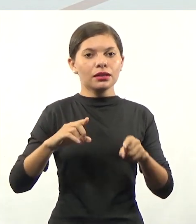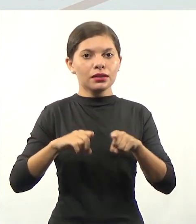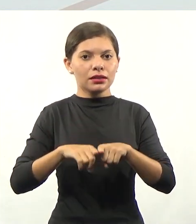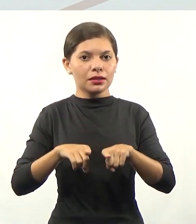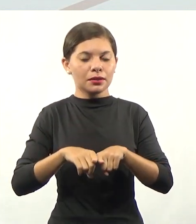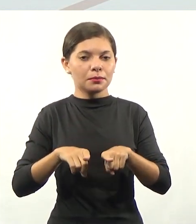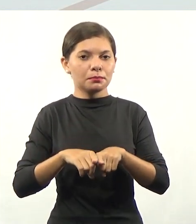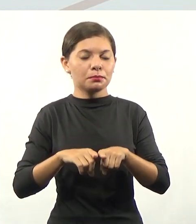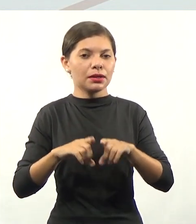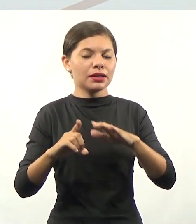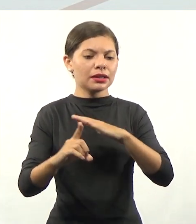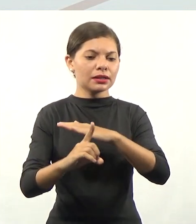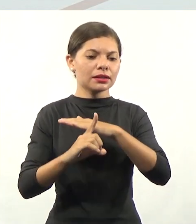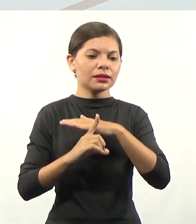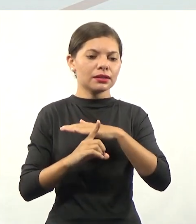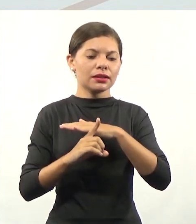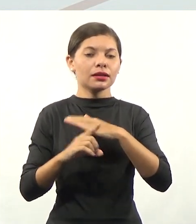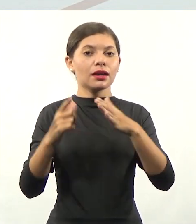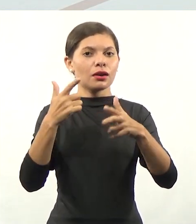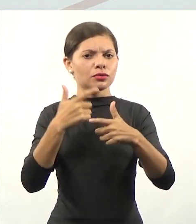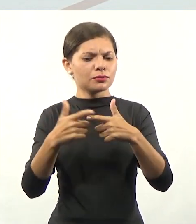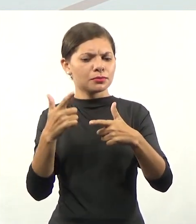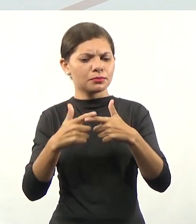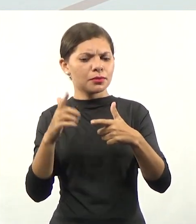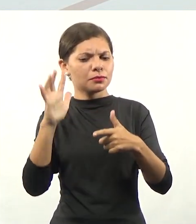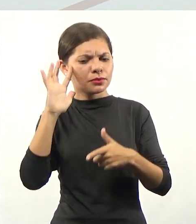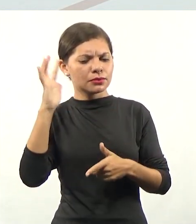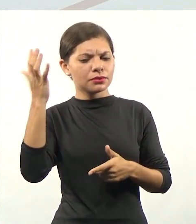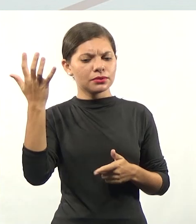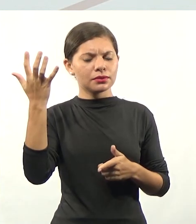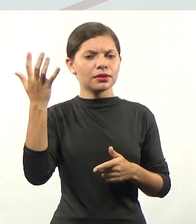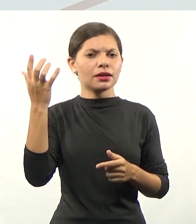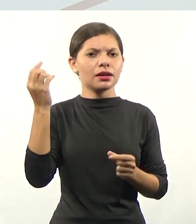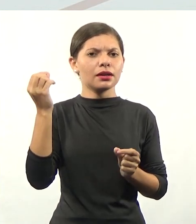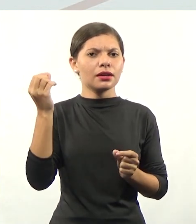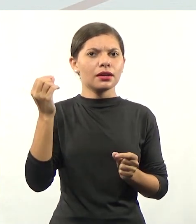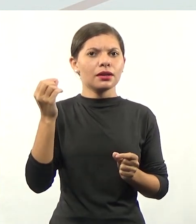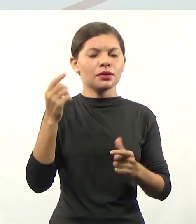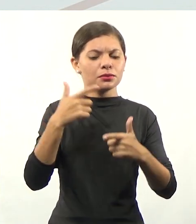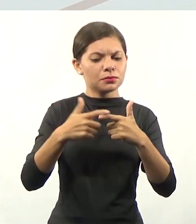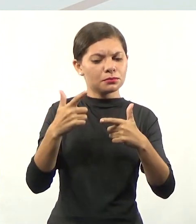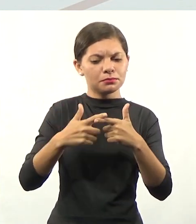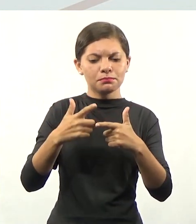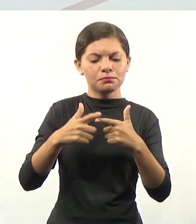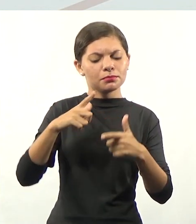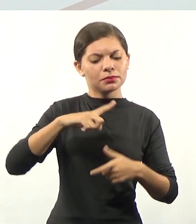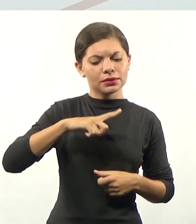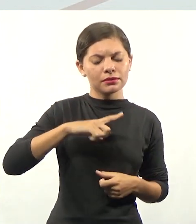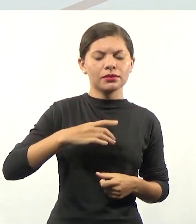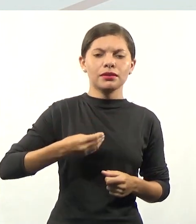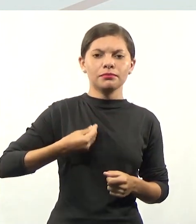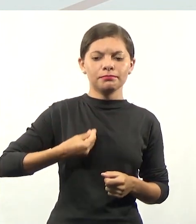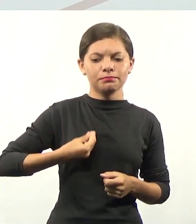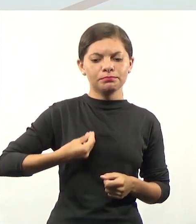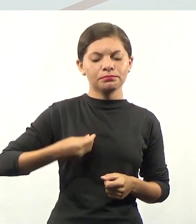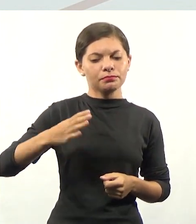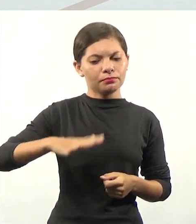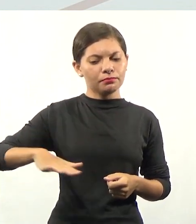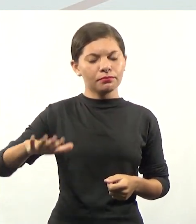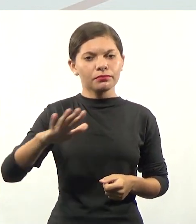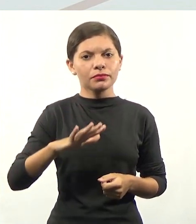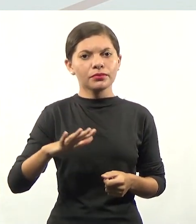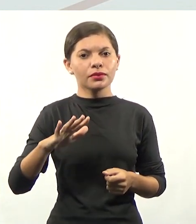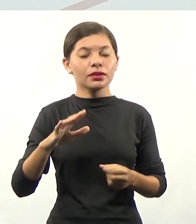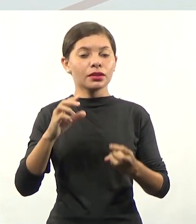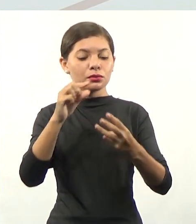atender aos problemas e tentar solucionar os problemas decorrentes dessa realidade. Então, esse tripé,